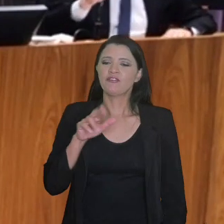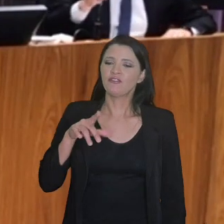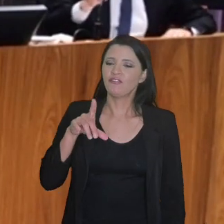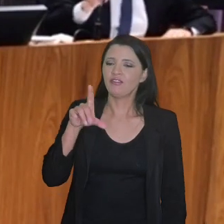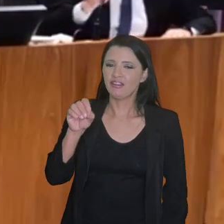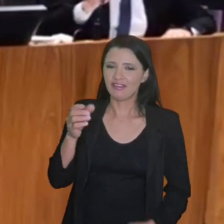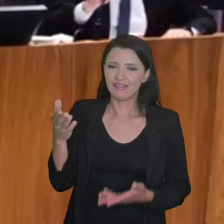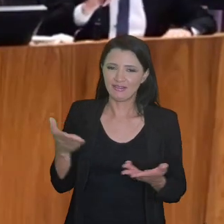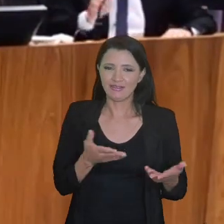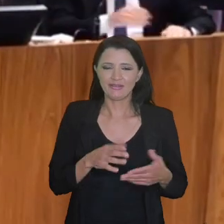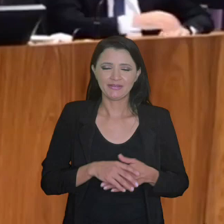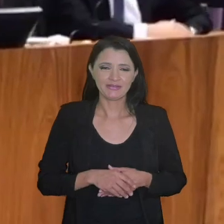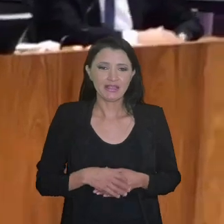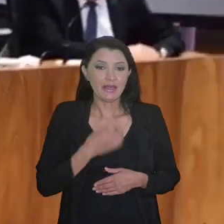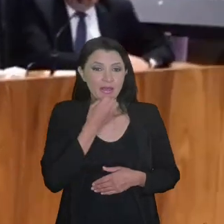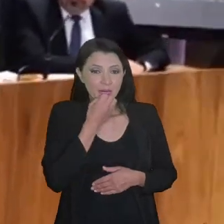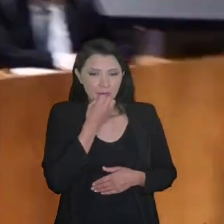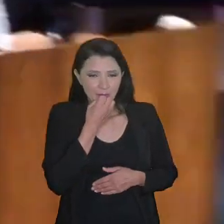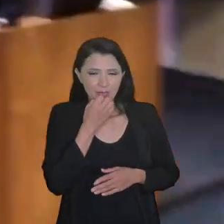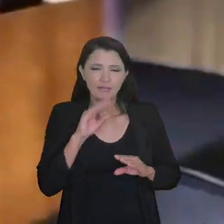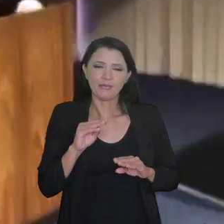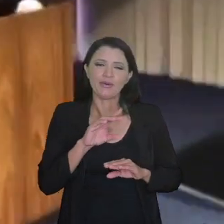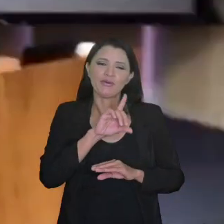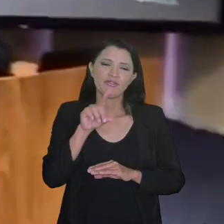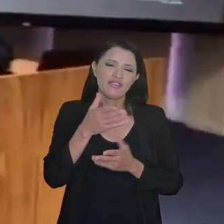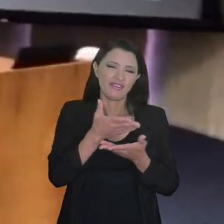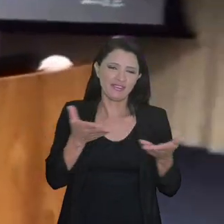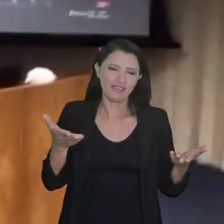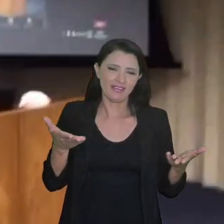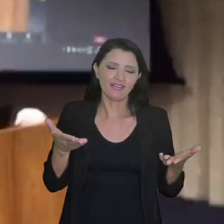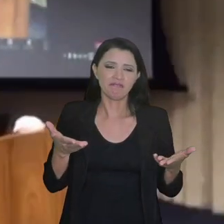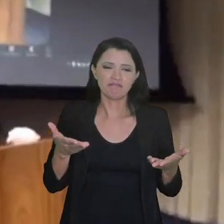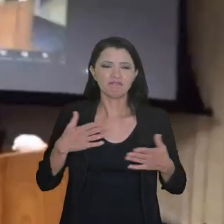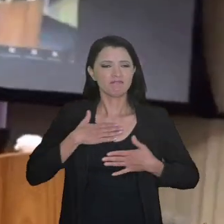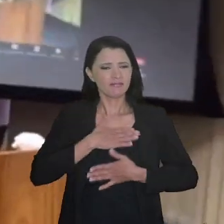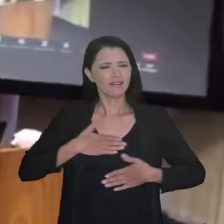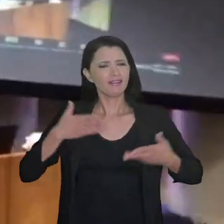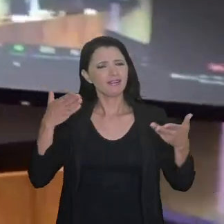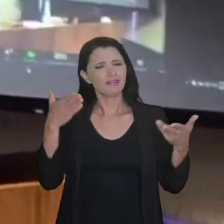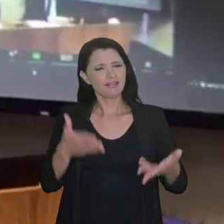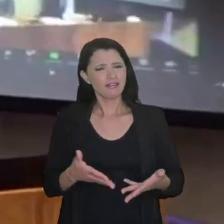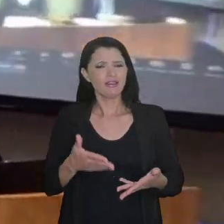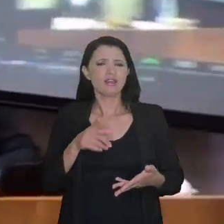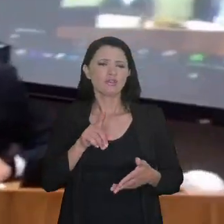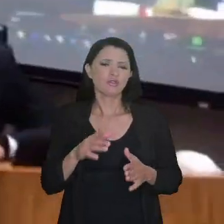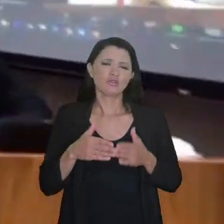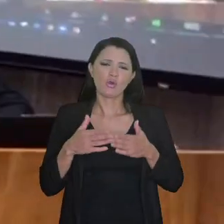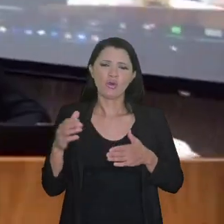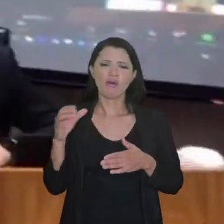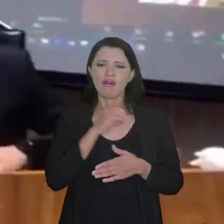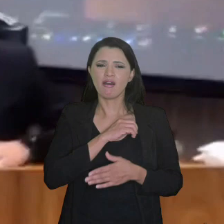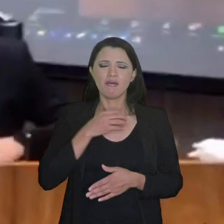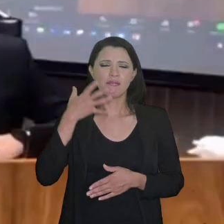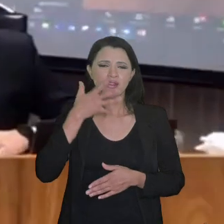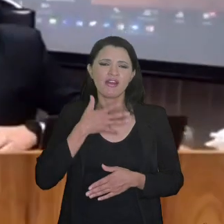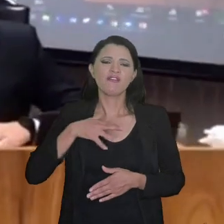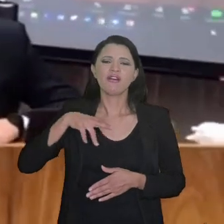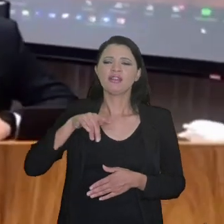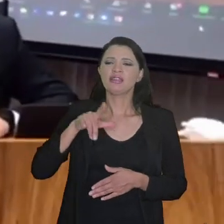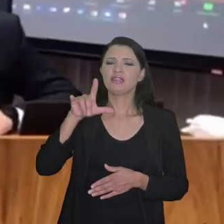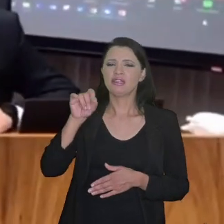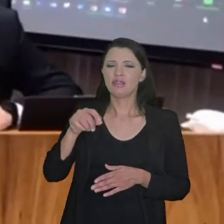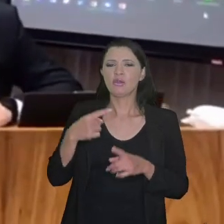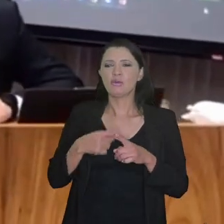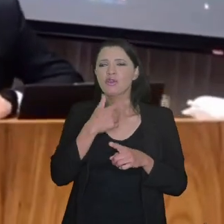Fernando Mendes. Primeiro, bom dia a todos, uma alegria estar de retorno aqui na magistratura, eu só pedi a